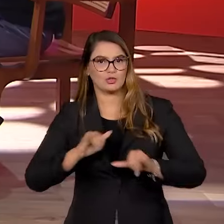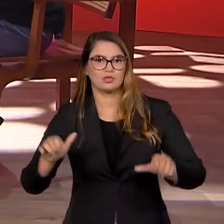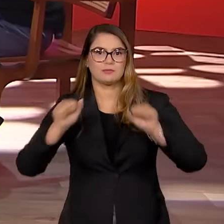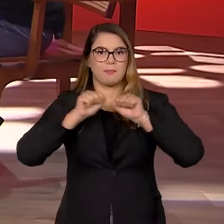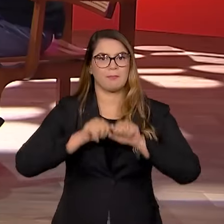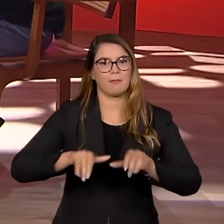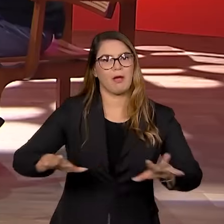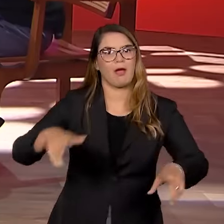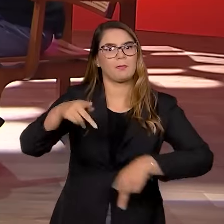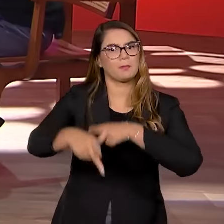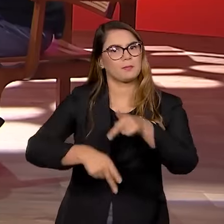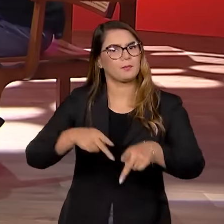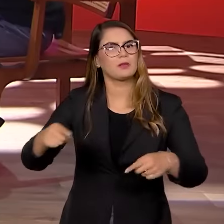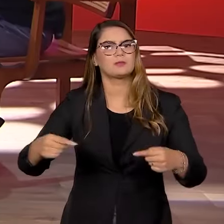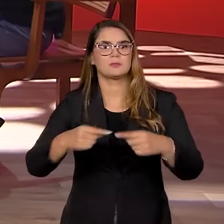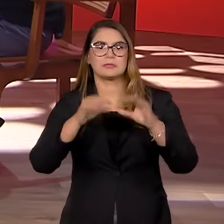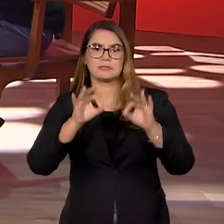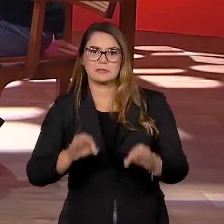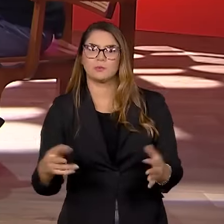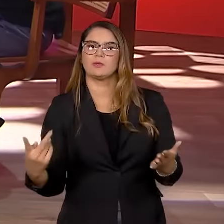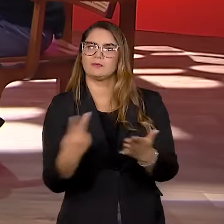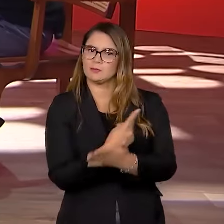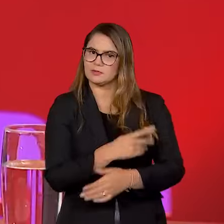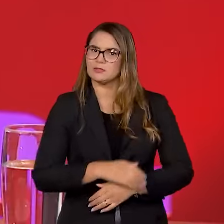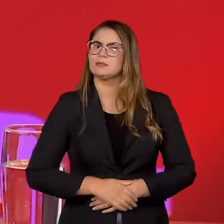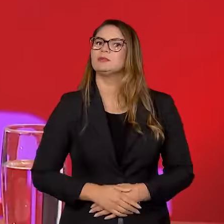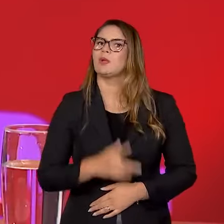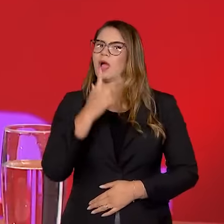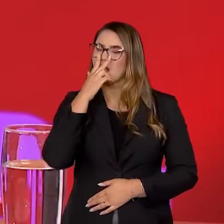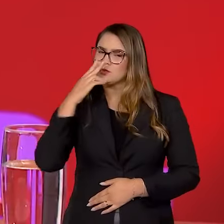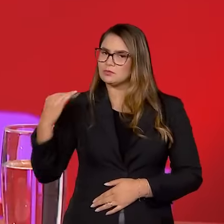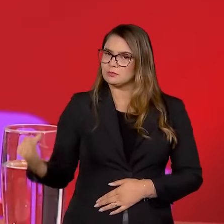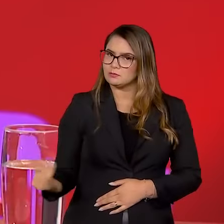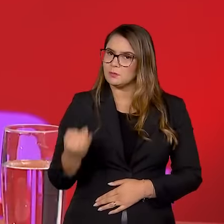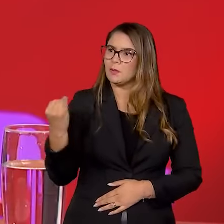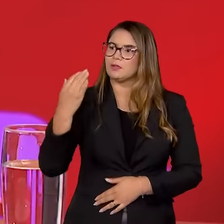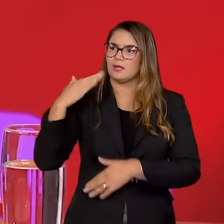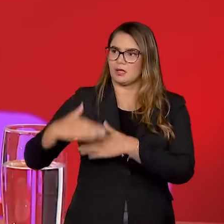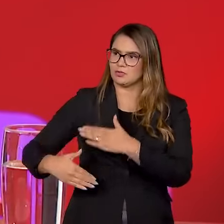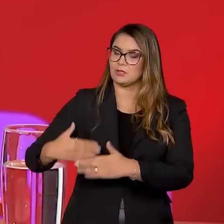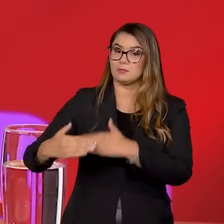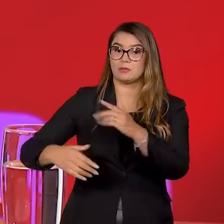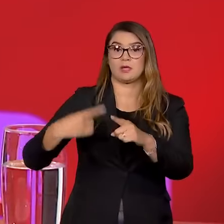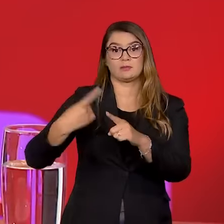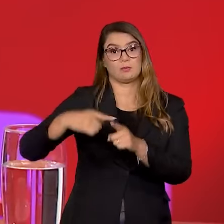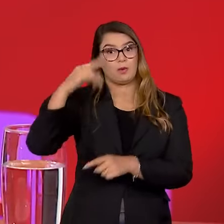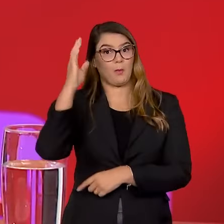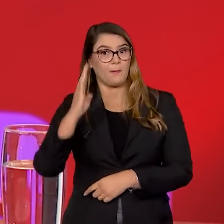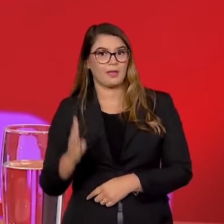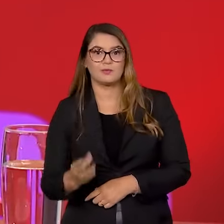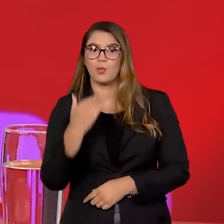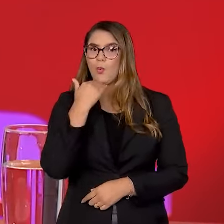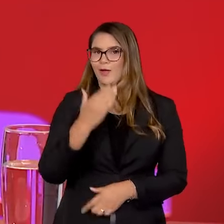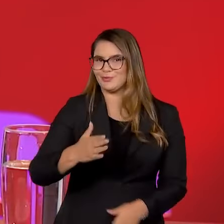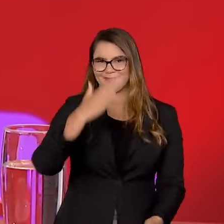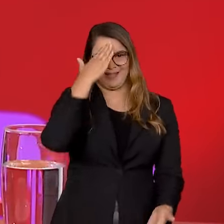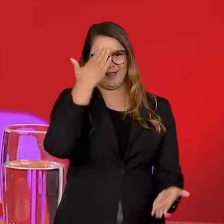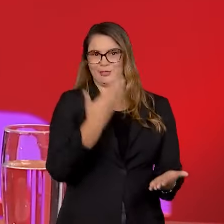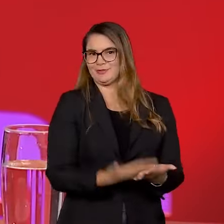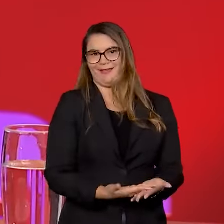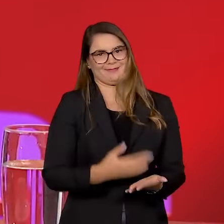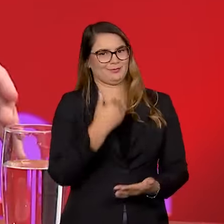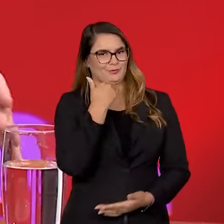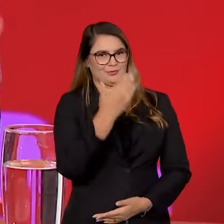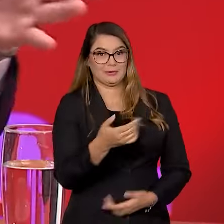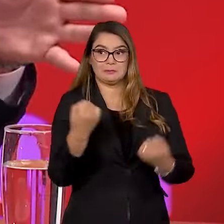notícias, digamos, mais exatas do que estava ocorrendo, né? Acho que foi muito importante para esse processo, porque no Brasil, às vezes, não basta crer, né? Você precisa